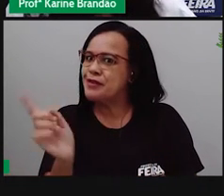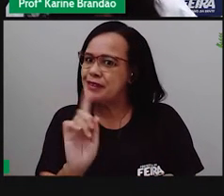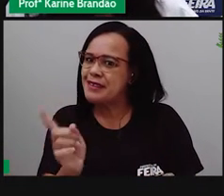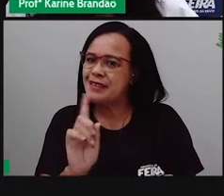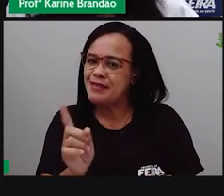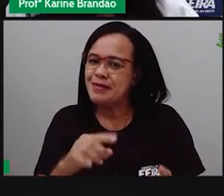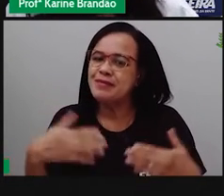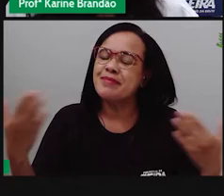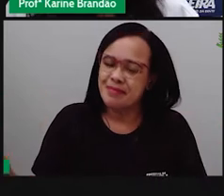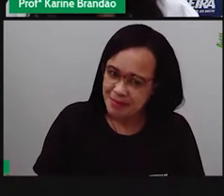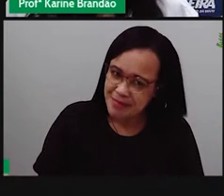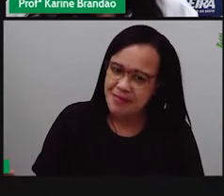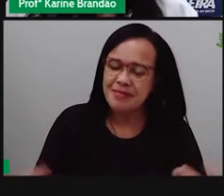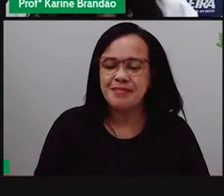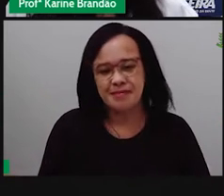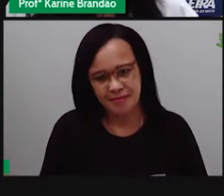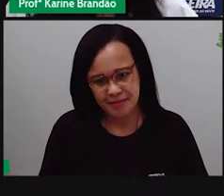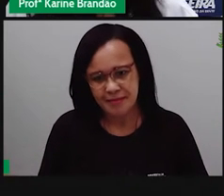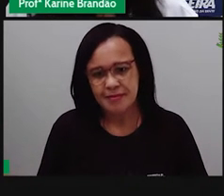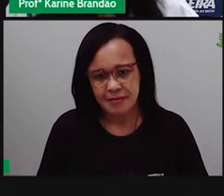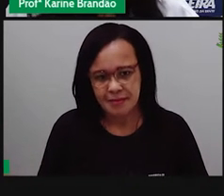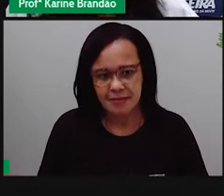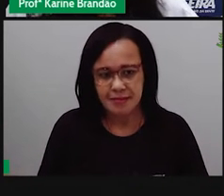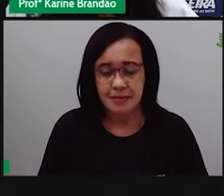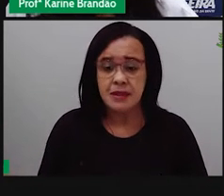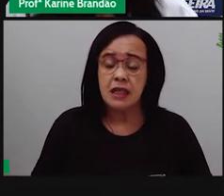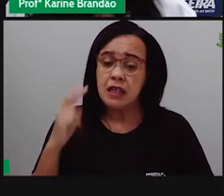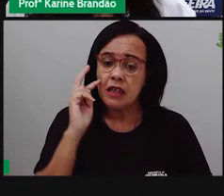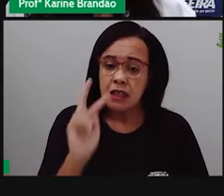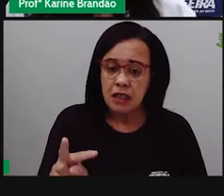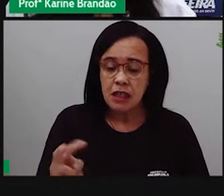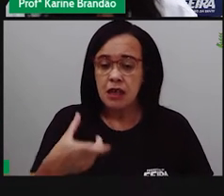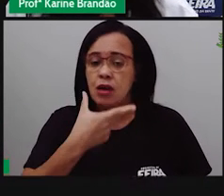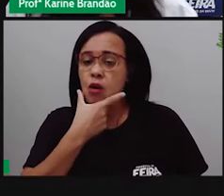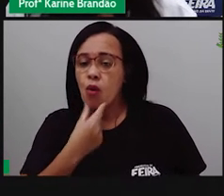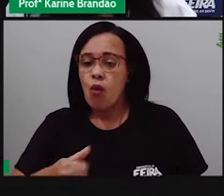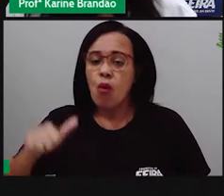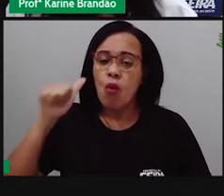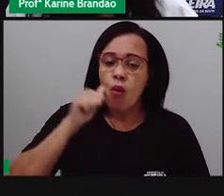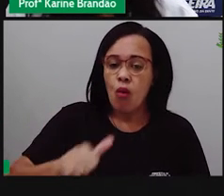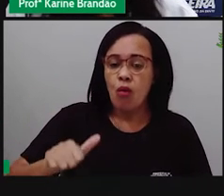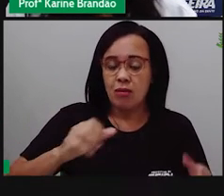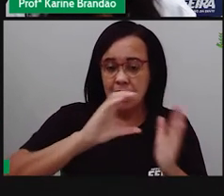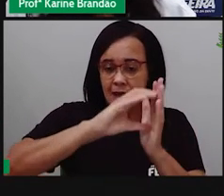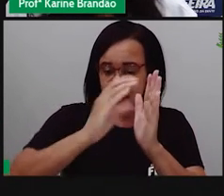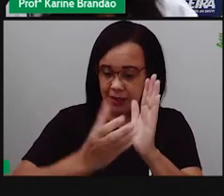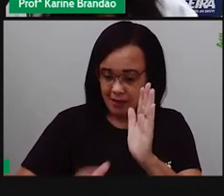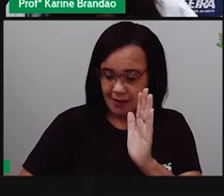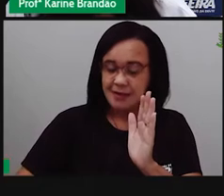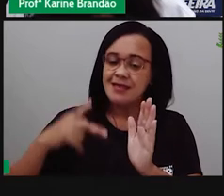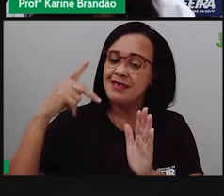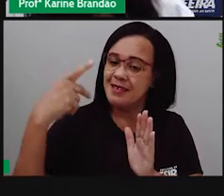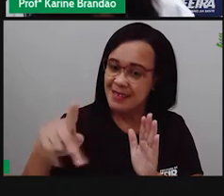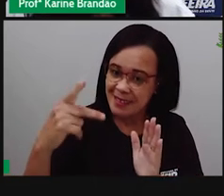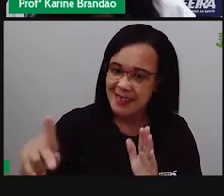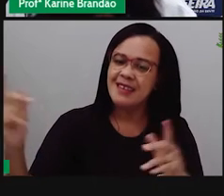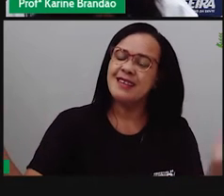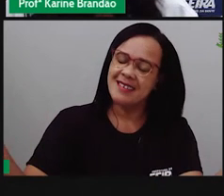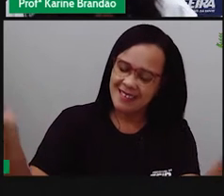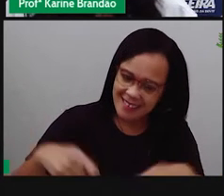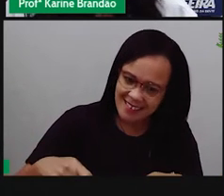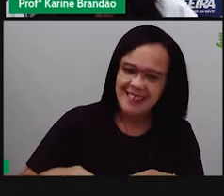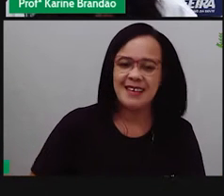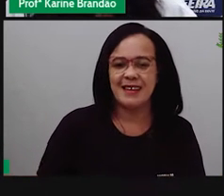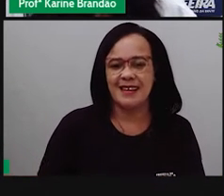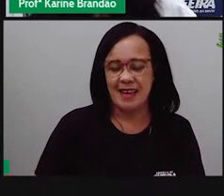a gente tem? Então, esses pais, né, eles vão dar as suas características que eles têm para os filhos.